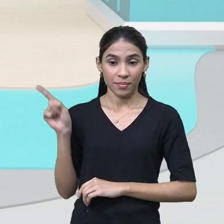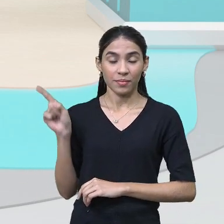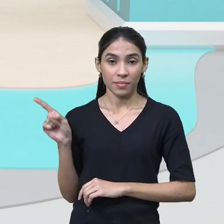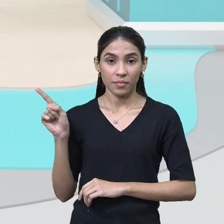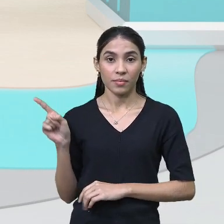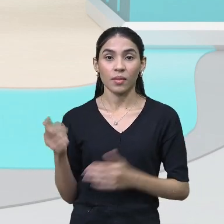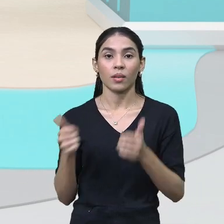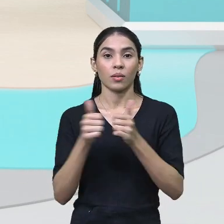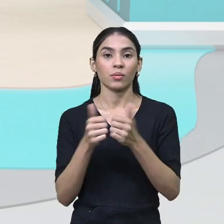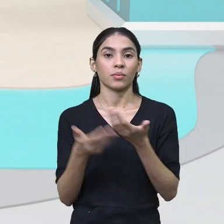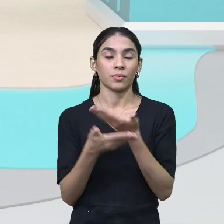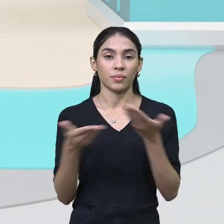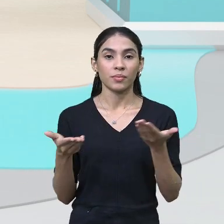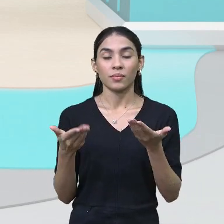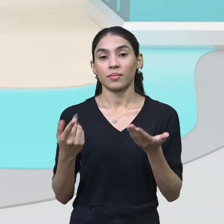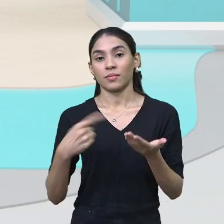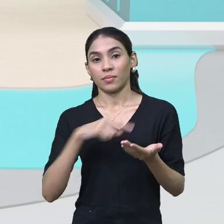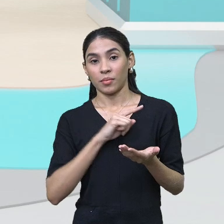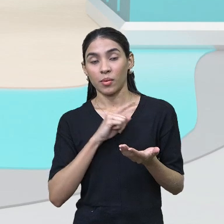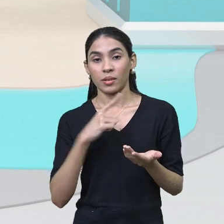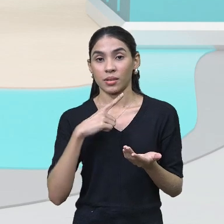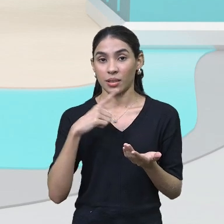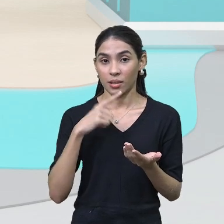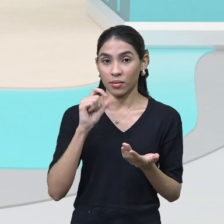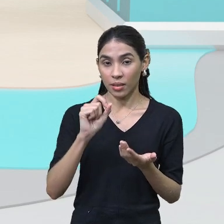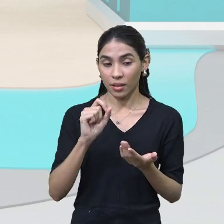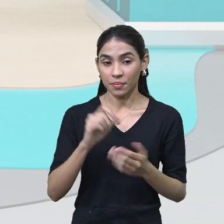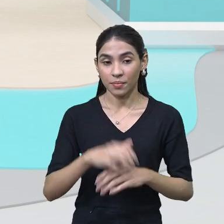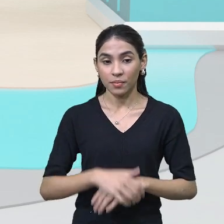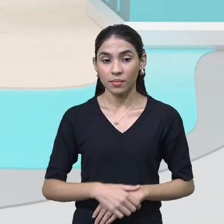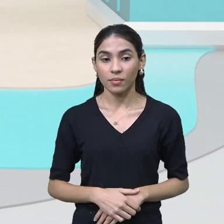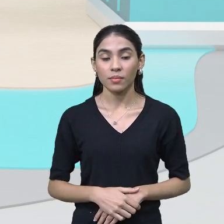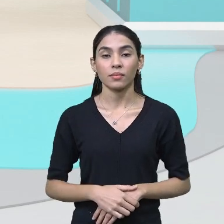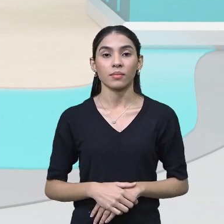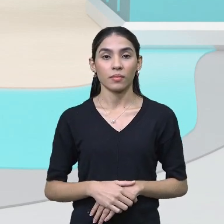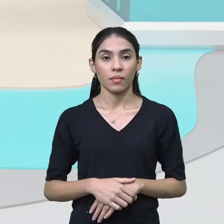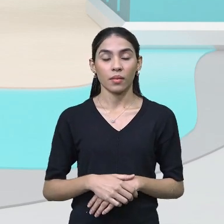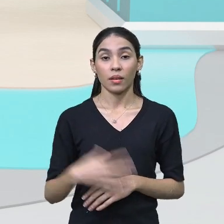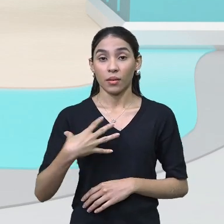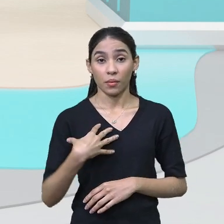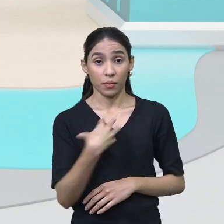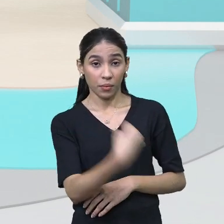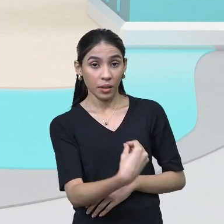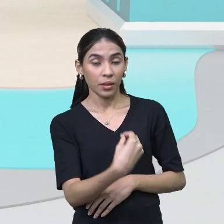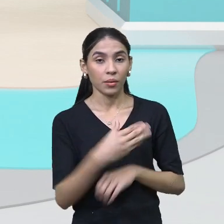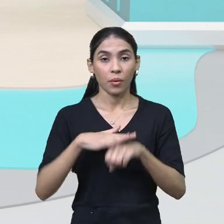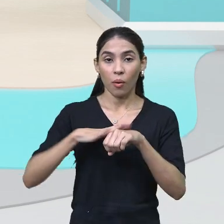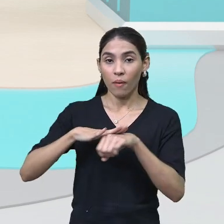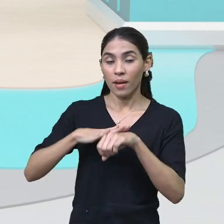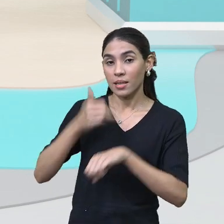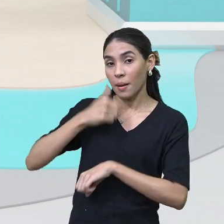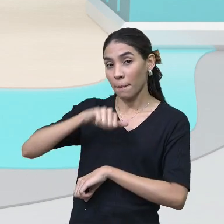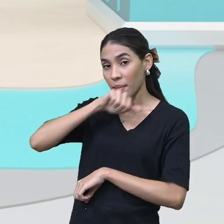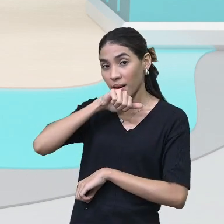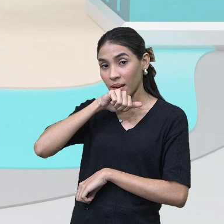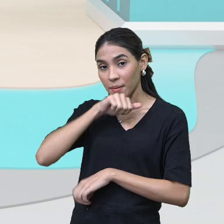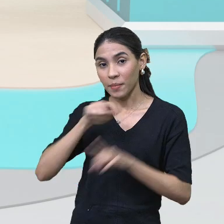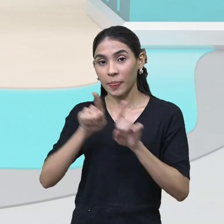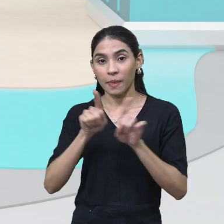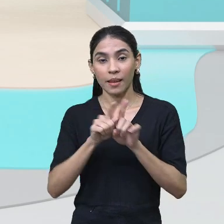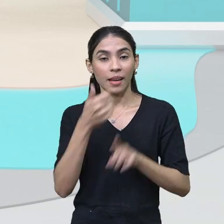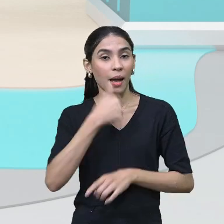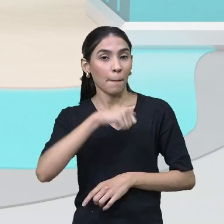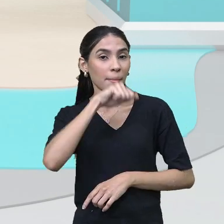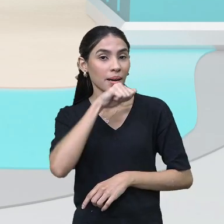juntamente, nós observamos aí que o filho conversa com a mãe, a mãe